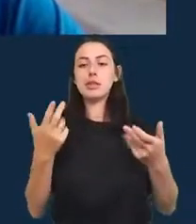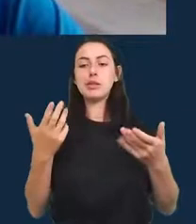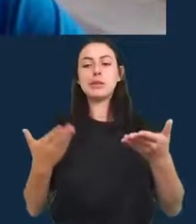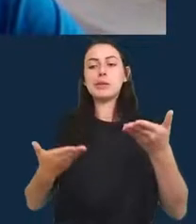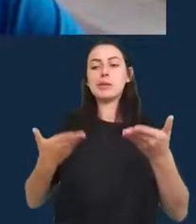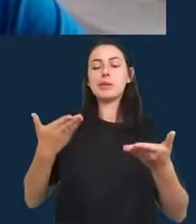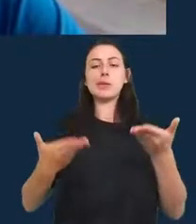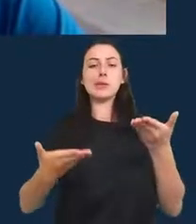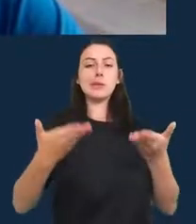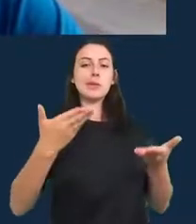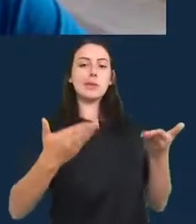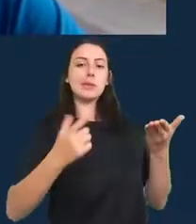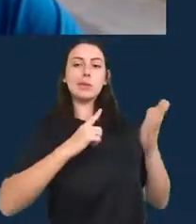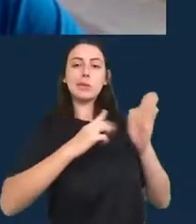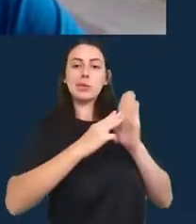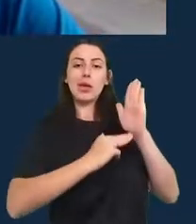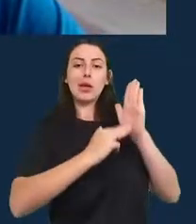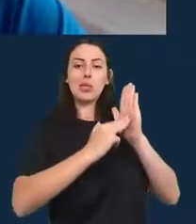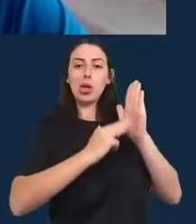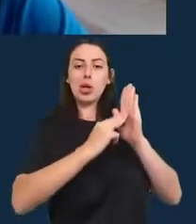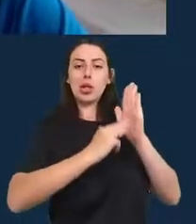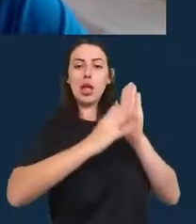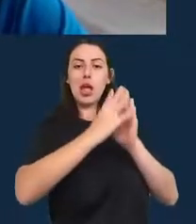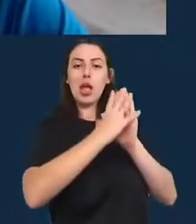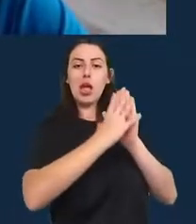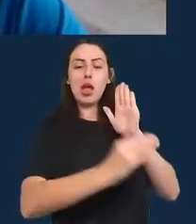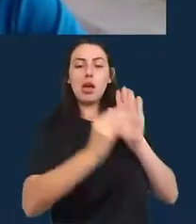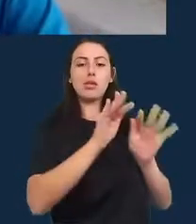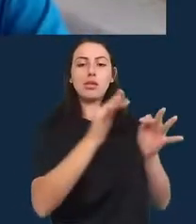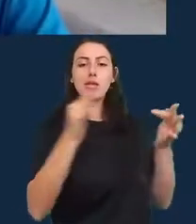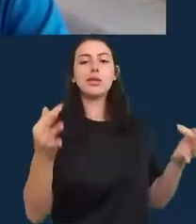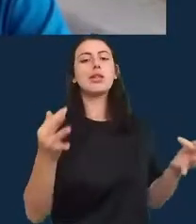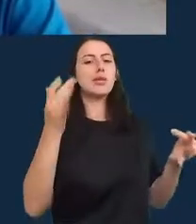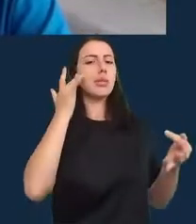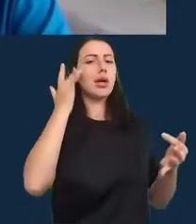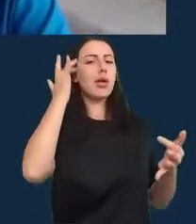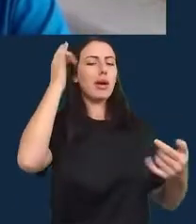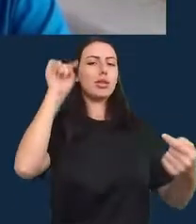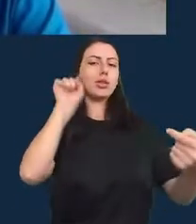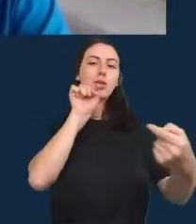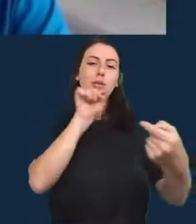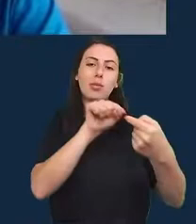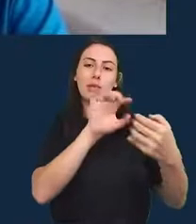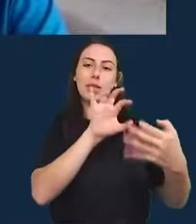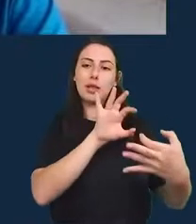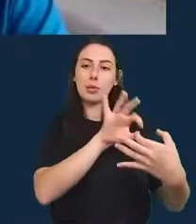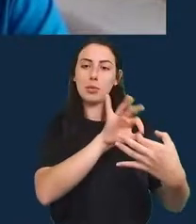mais simples que tem eu acho que isso faz sentido nesse contexto também então